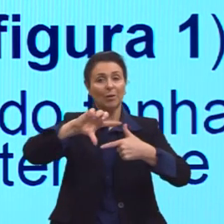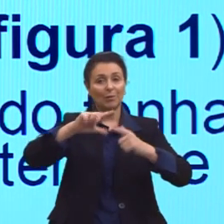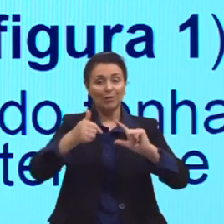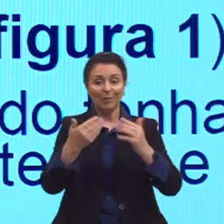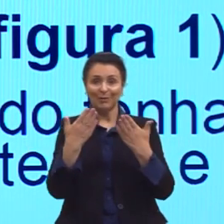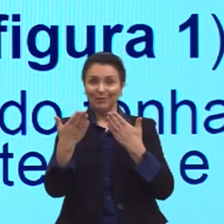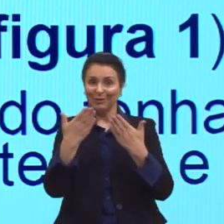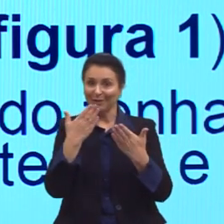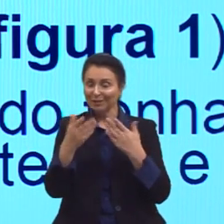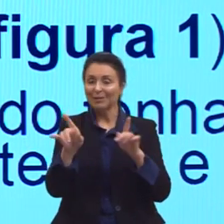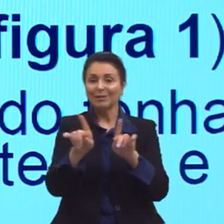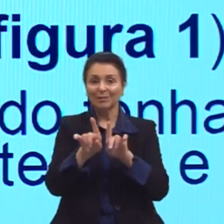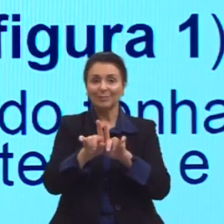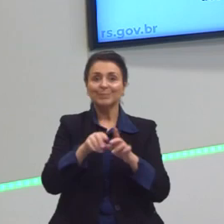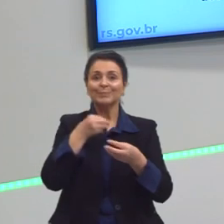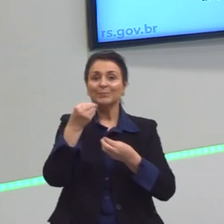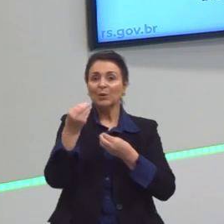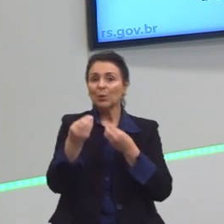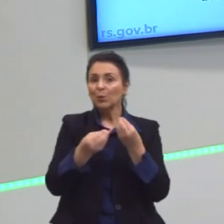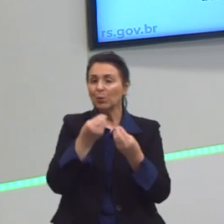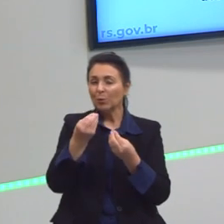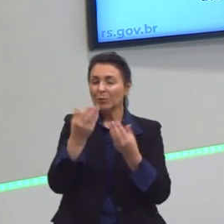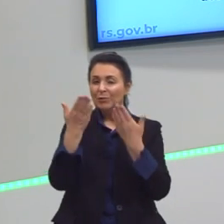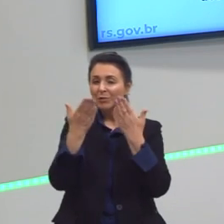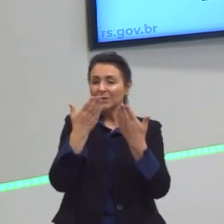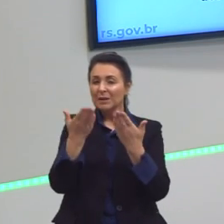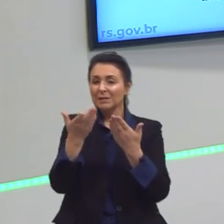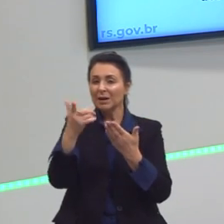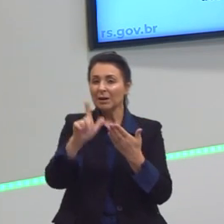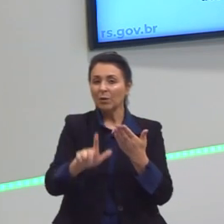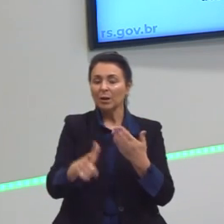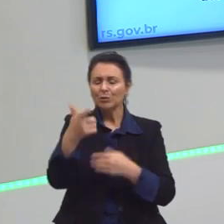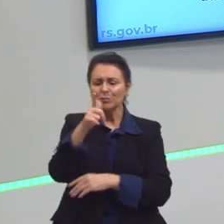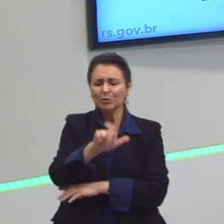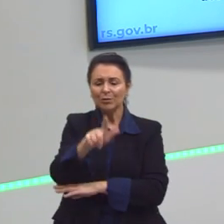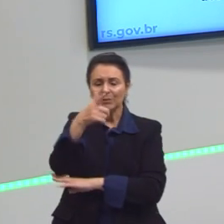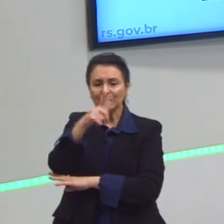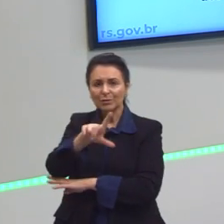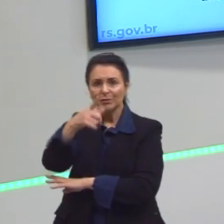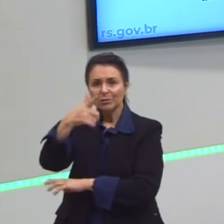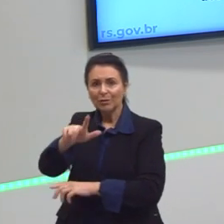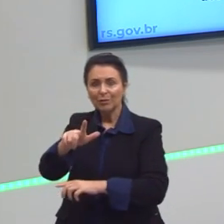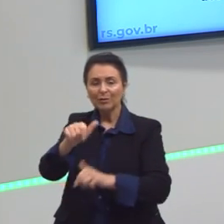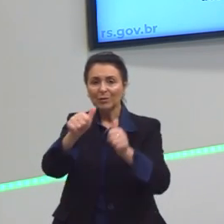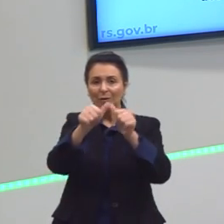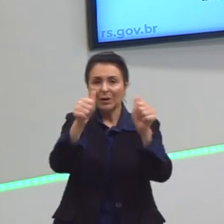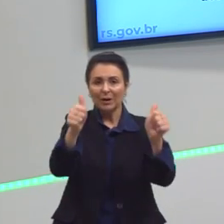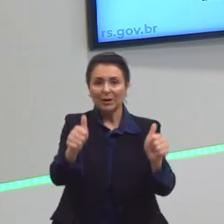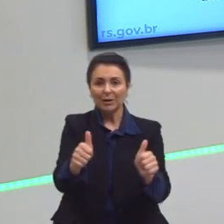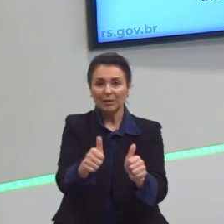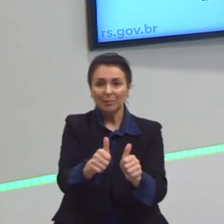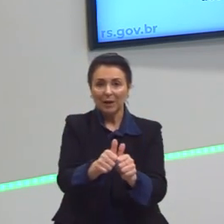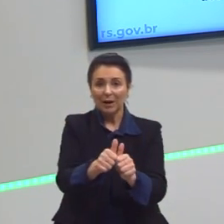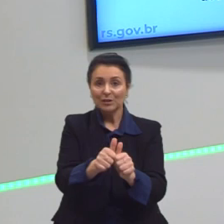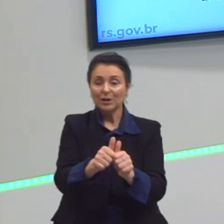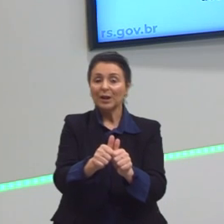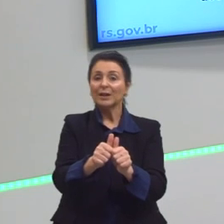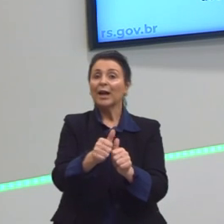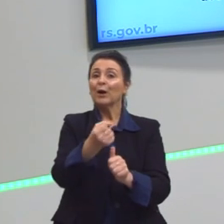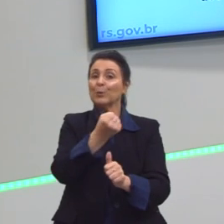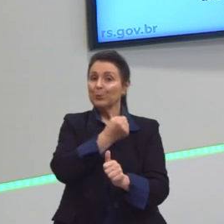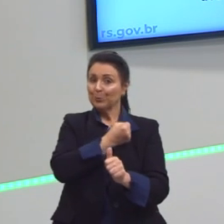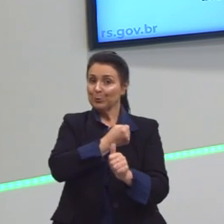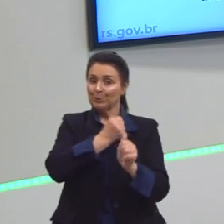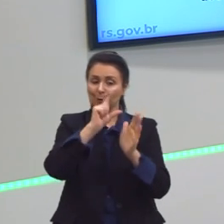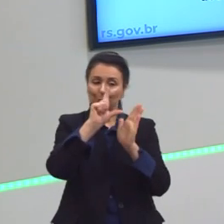analisar. Qual é a outra forma de analisar? É a repetição dessa figura, só que numa escala menor, como